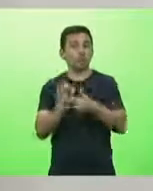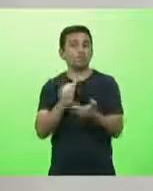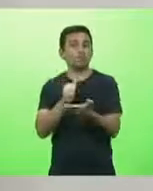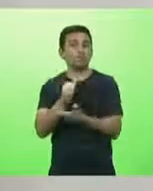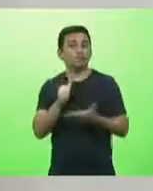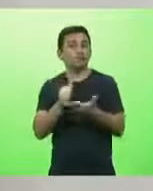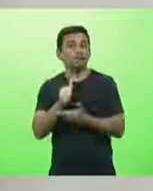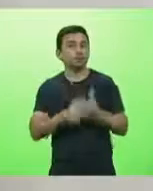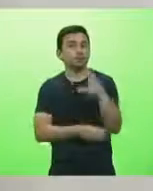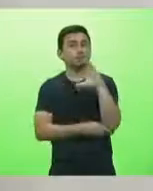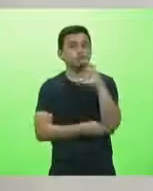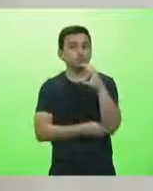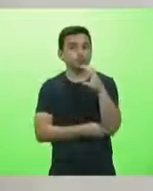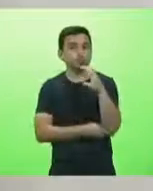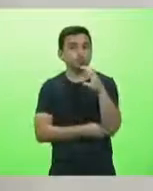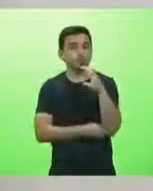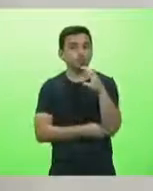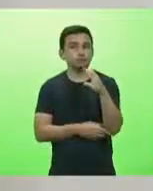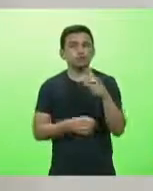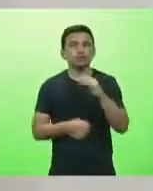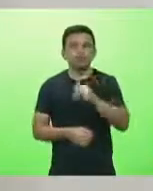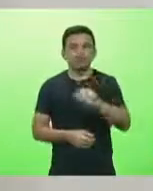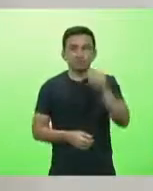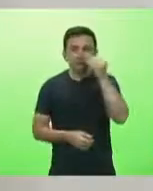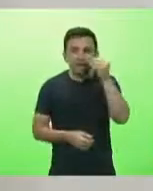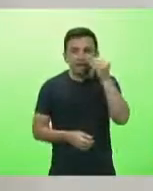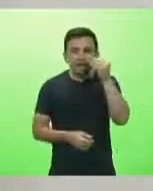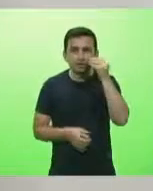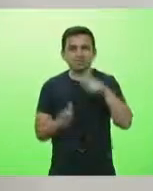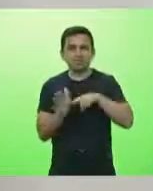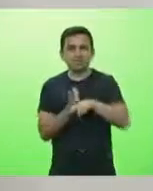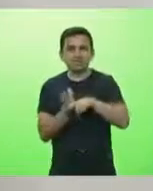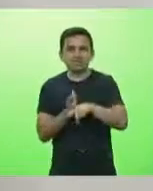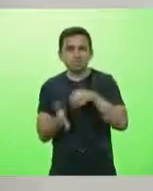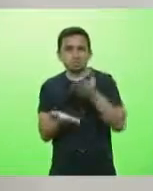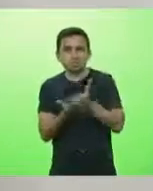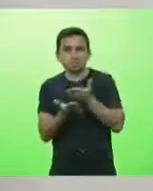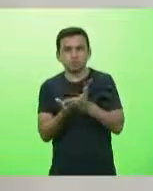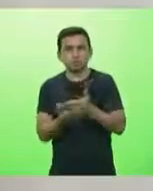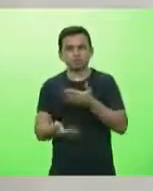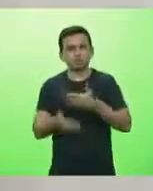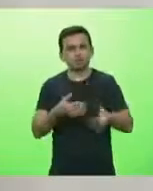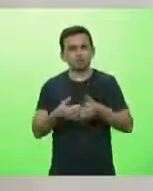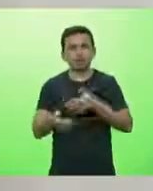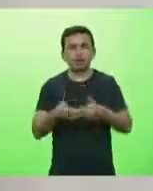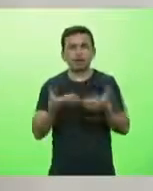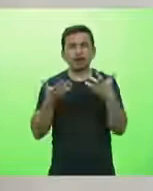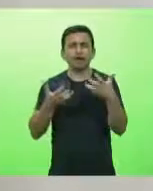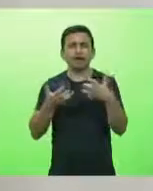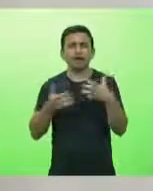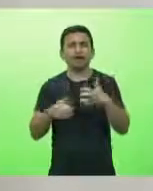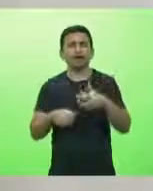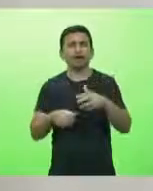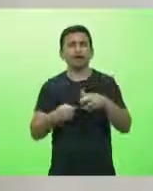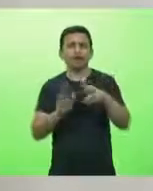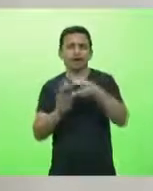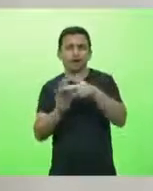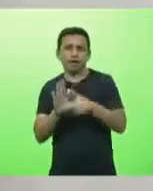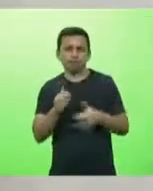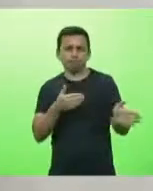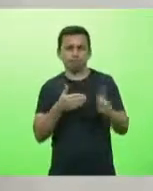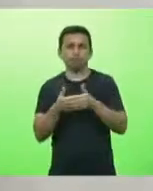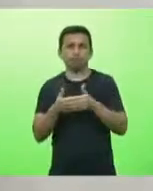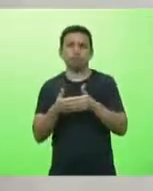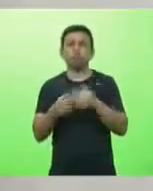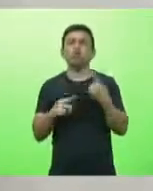embasamento científico, testes, pesquisas, estudos, para quaisquer medidas que sejam tomadas com essa finalidade. E